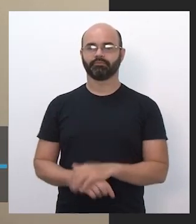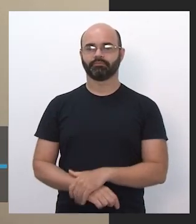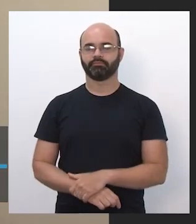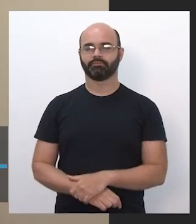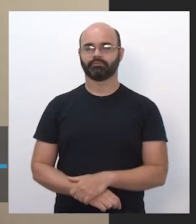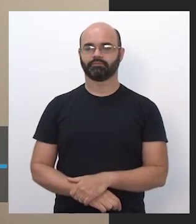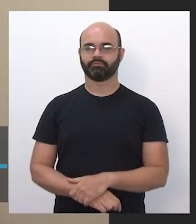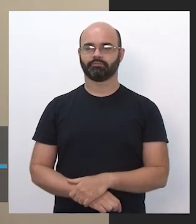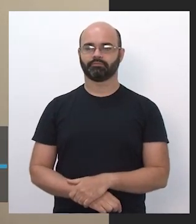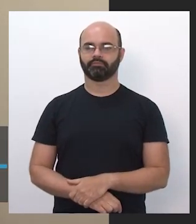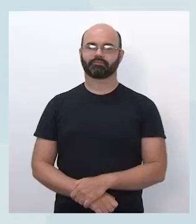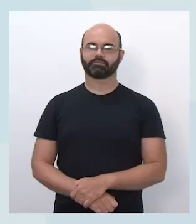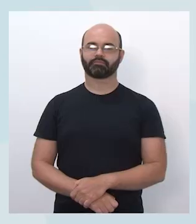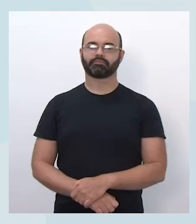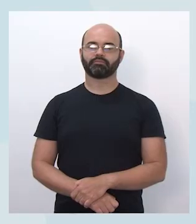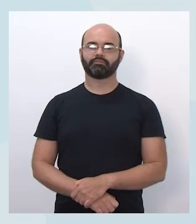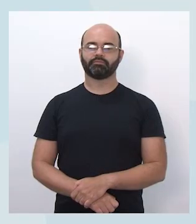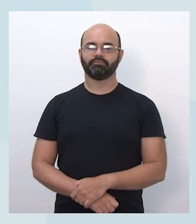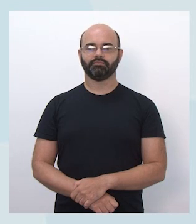Por favor.